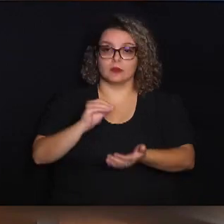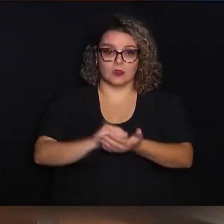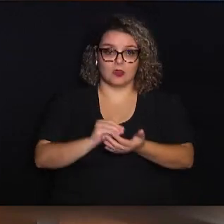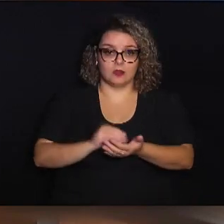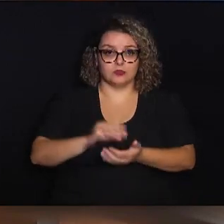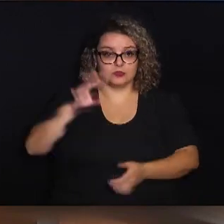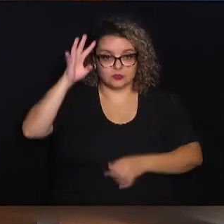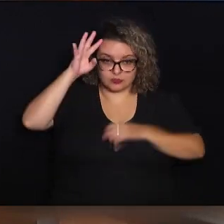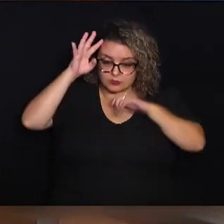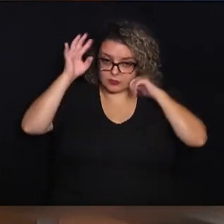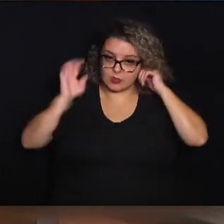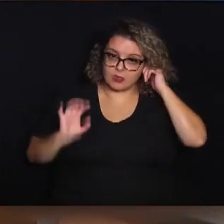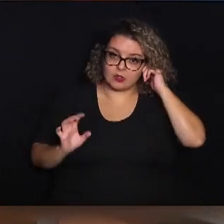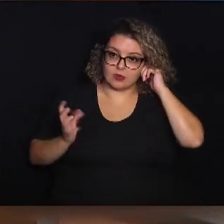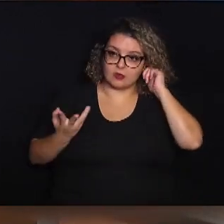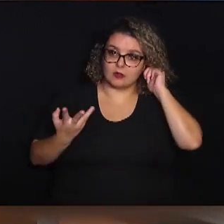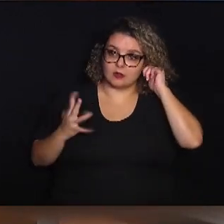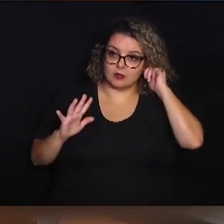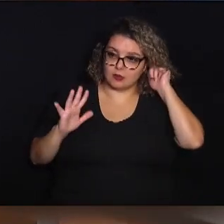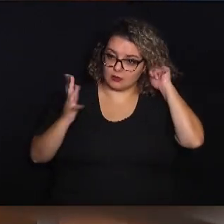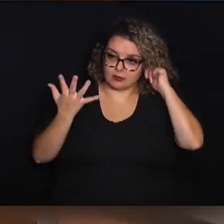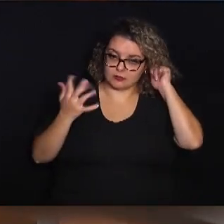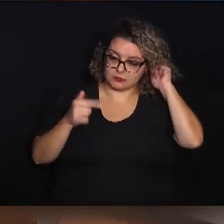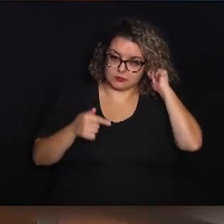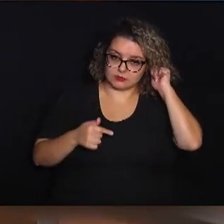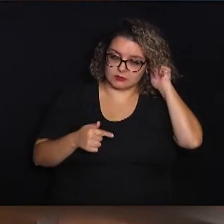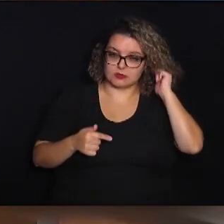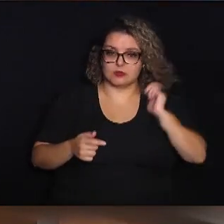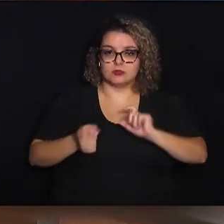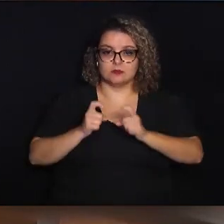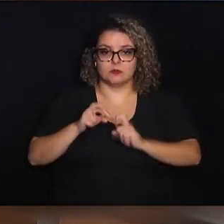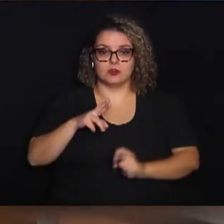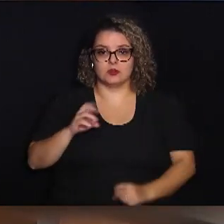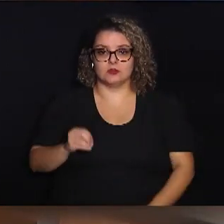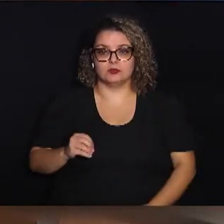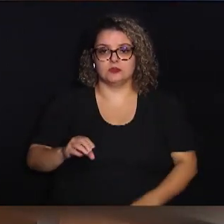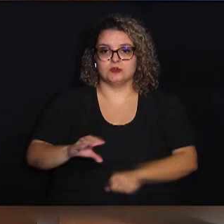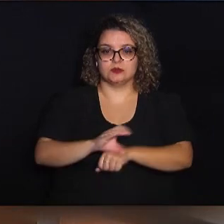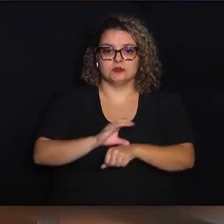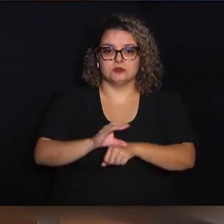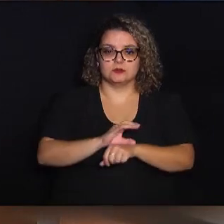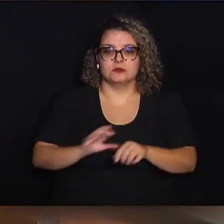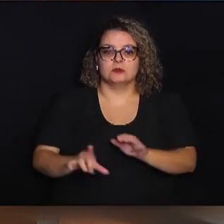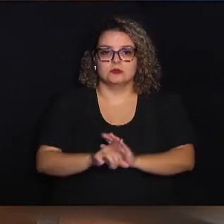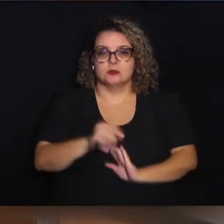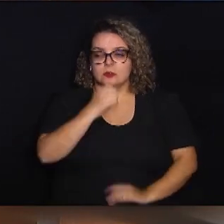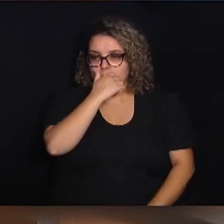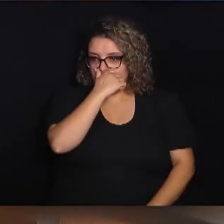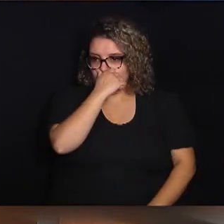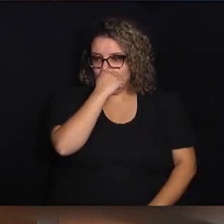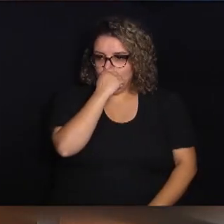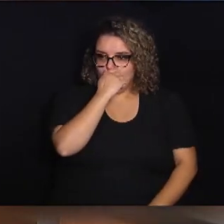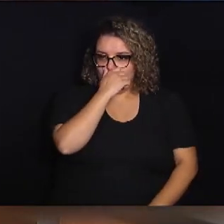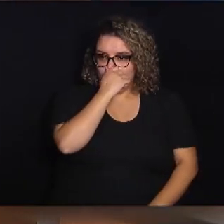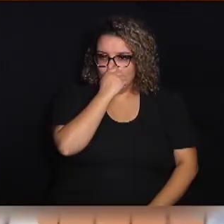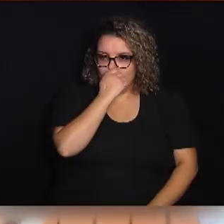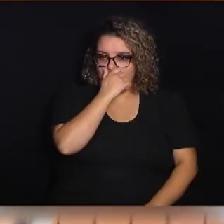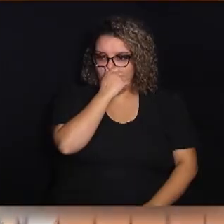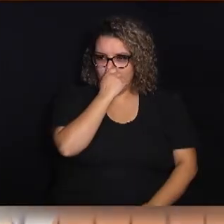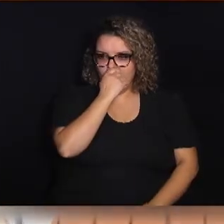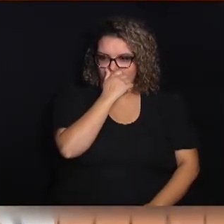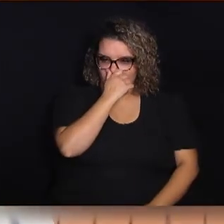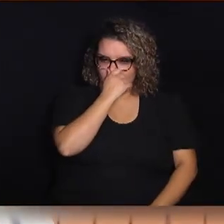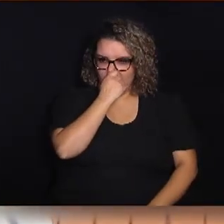Na última quarta-feira aconteceu a sétima reunião ordinária da Comissão de Constituição e Legalidade da Câmara